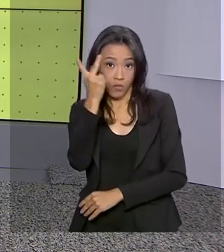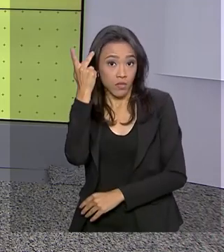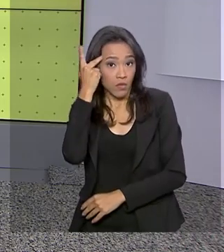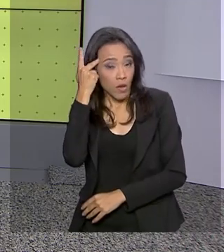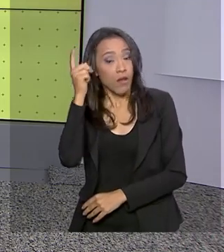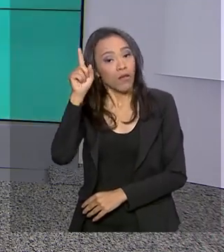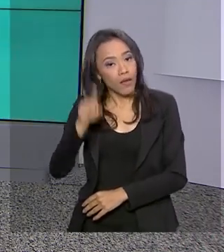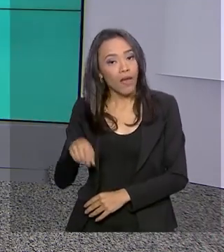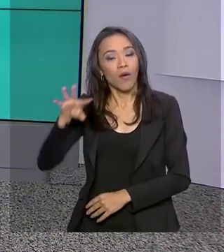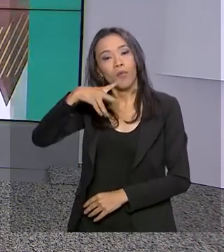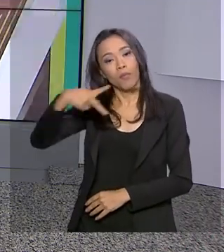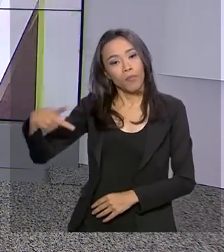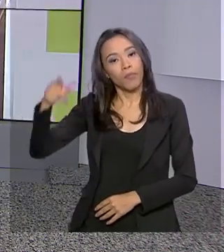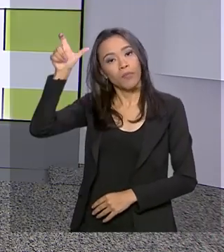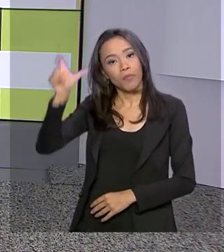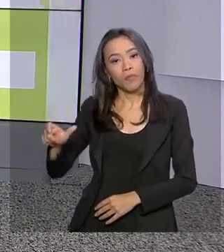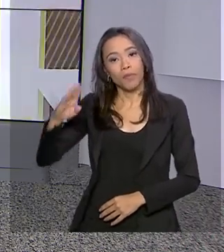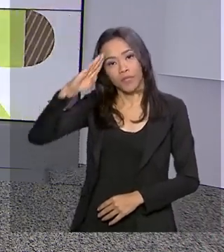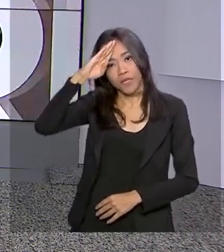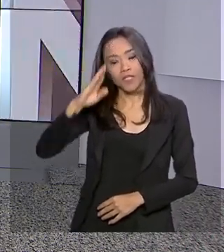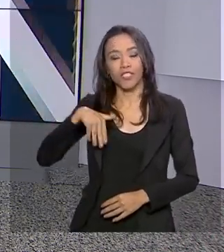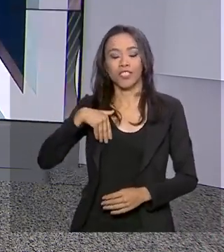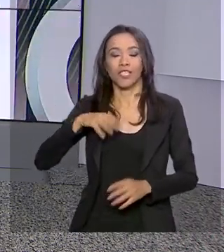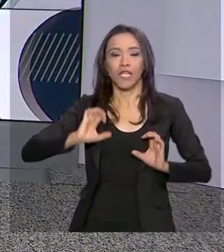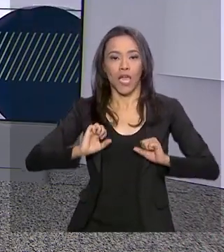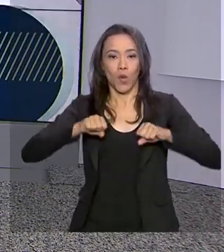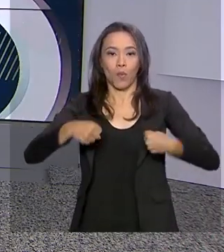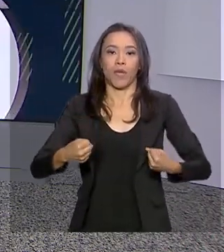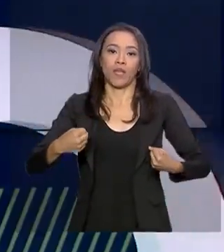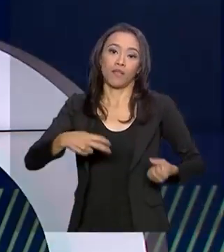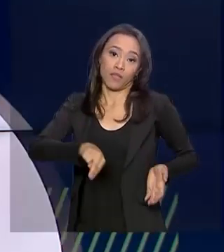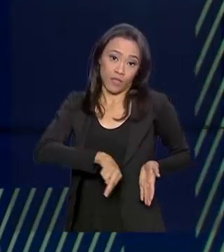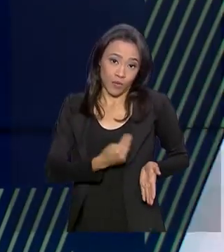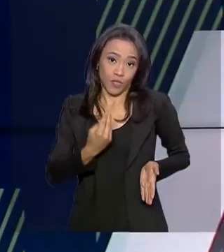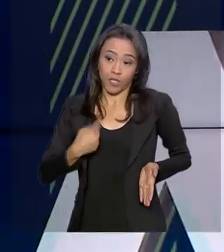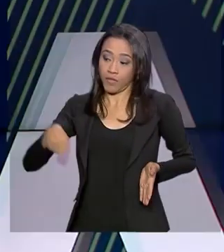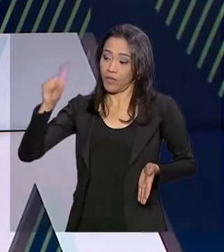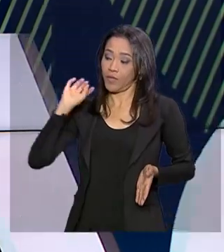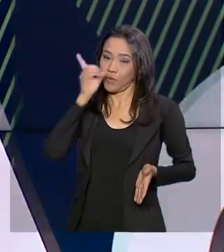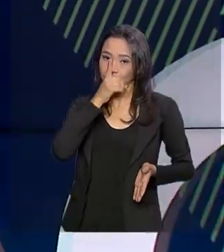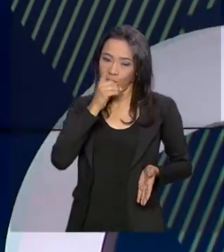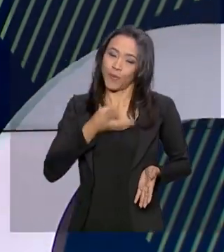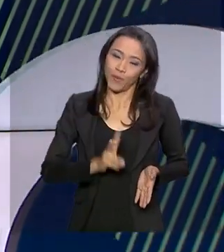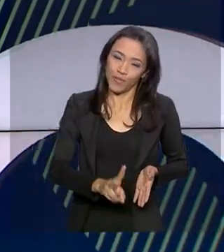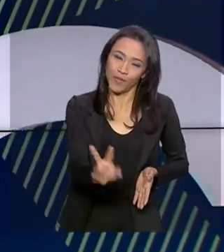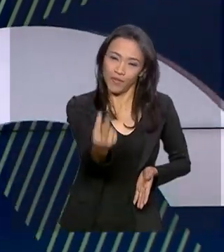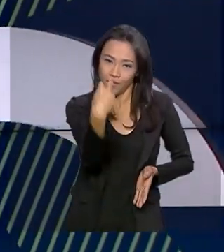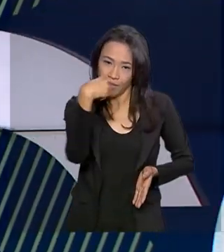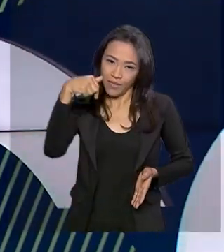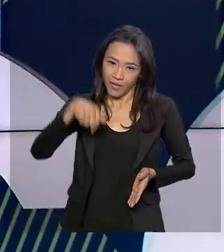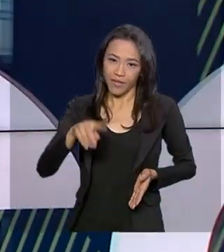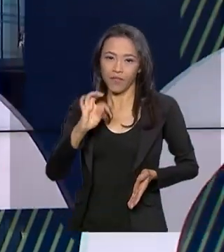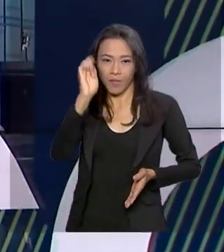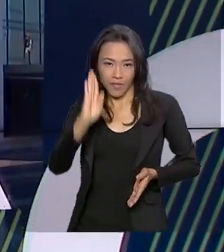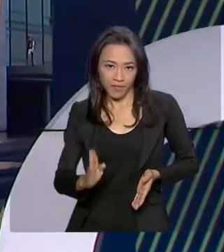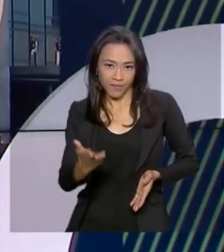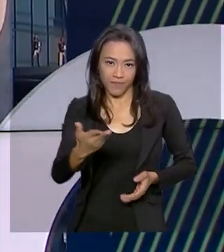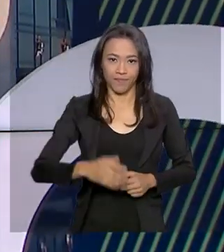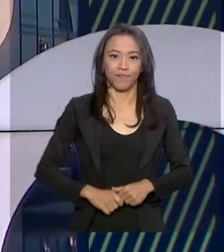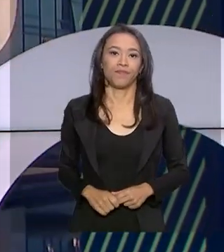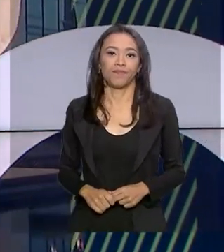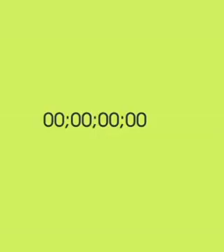onde o presidente Jair Bolsonaro se recupera da cirurgia do último domingo. Continue agora com a programação da TV Brasil.